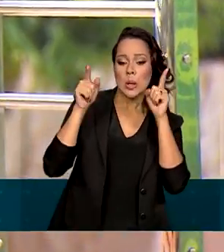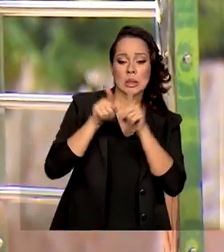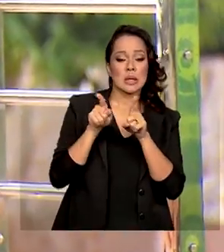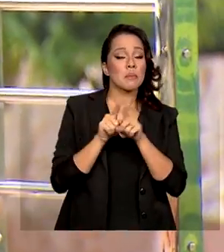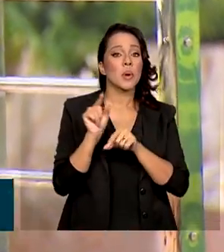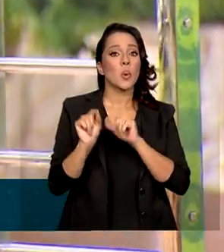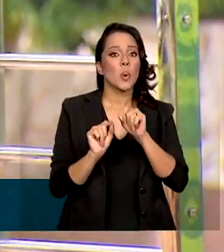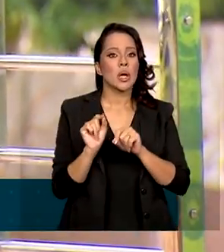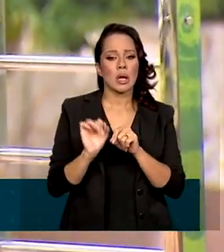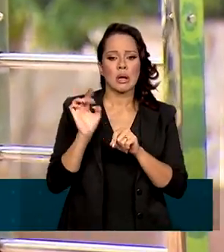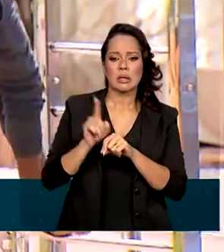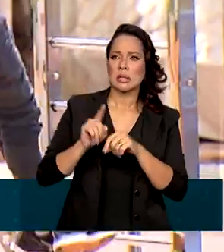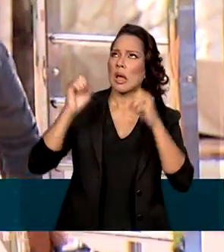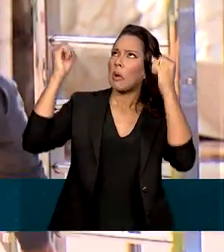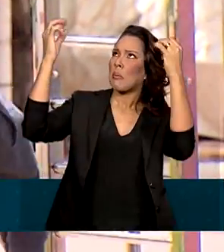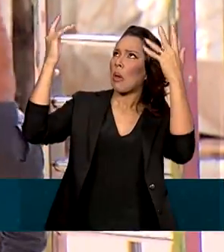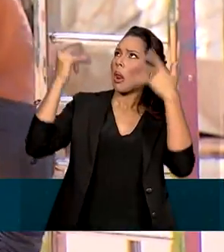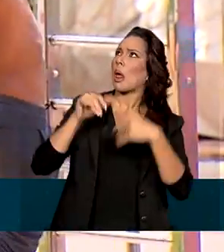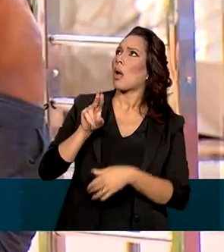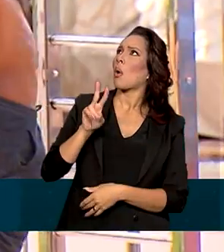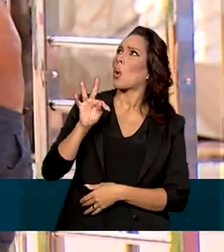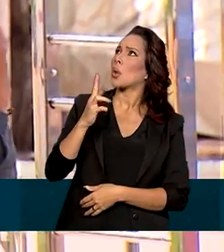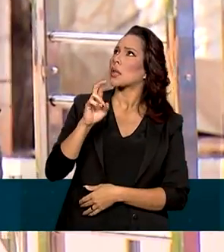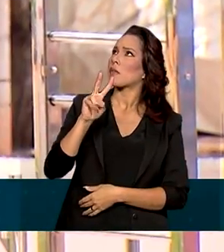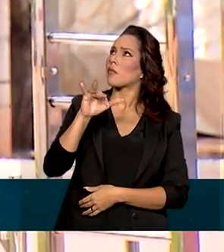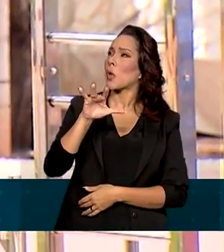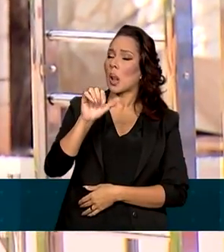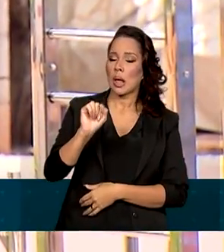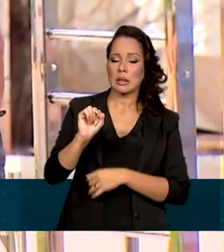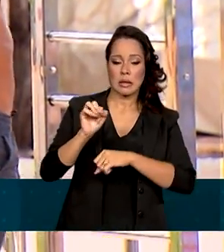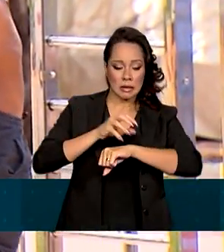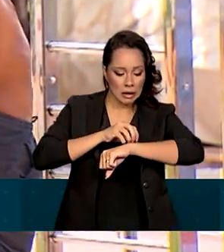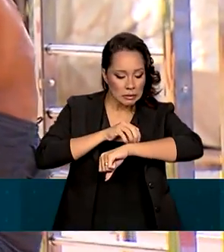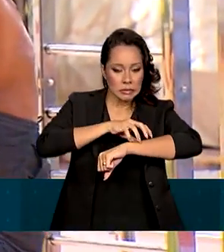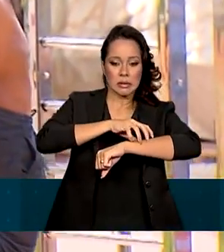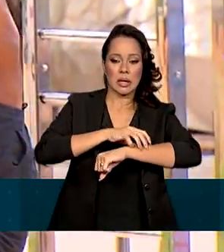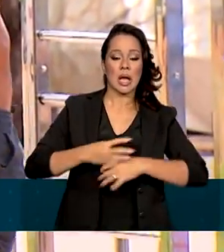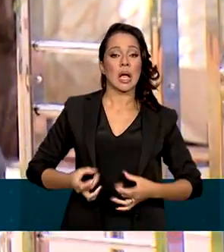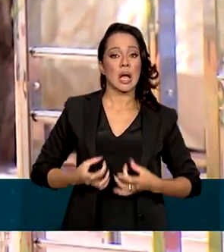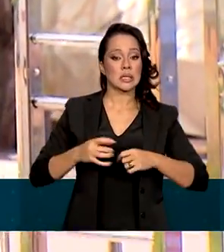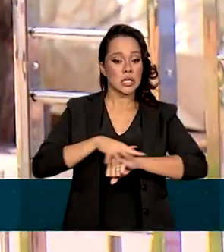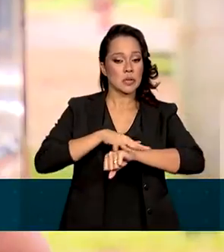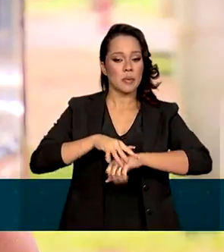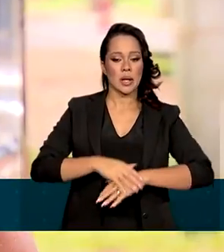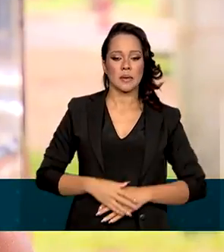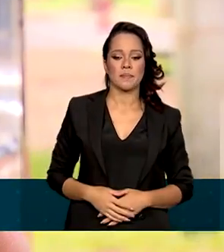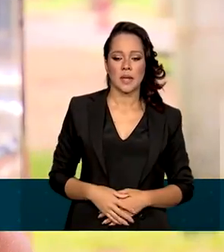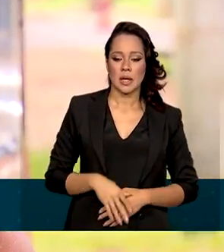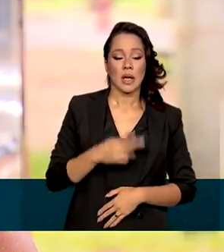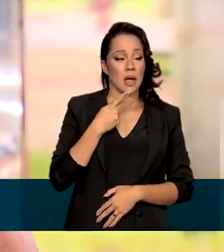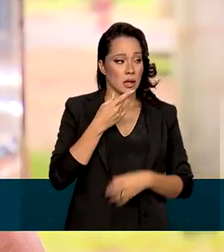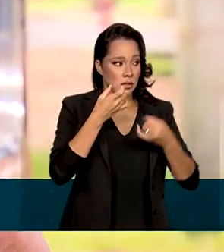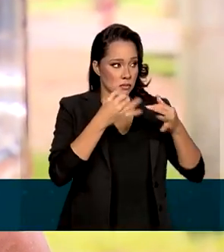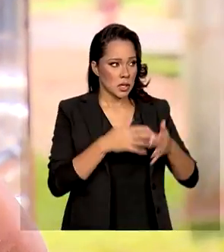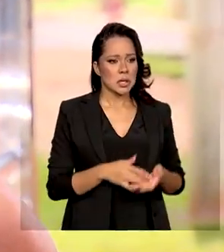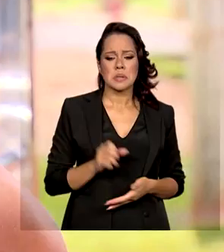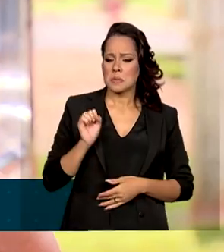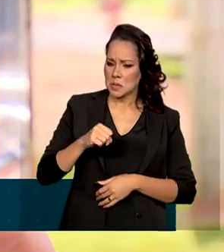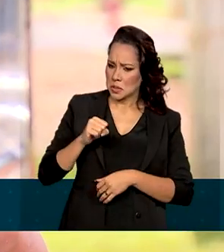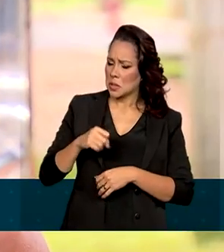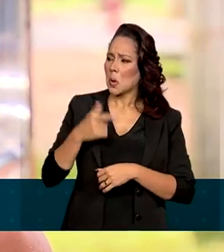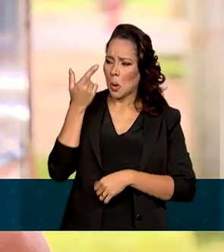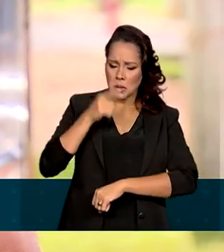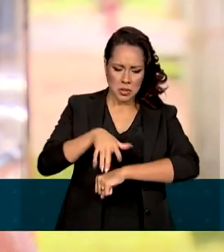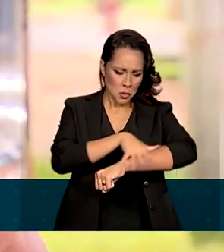incidência dos raios ultravioleta que provocam o câncer de pele. Sim, consigo fazer esses protetores, passar